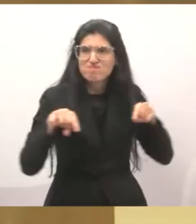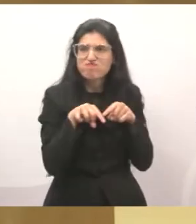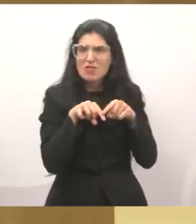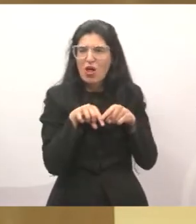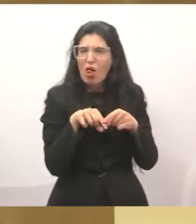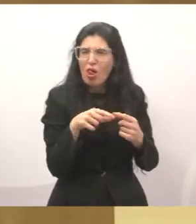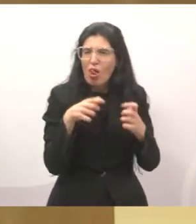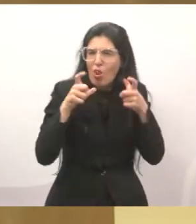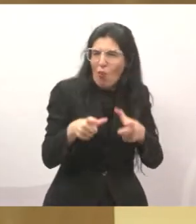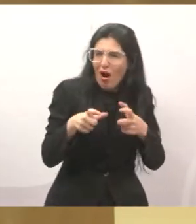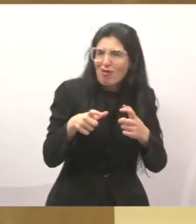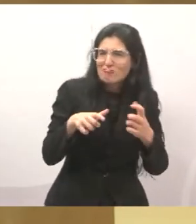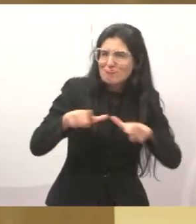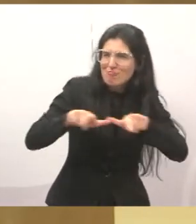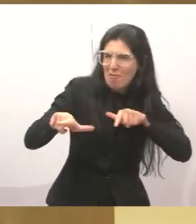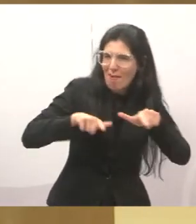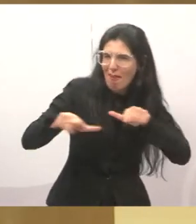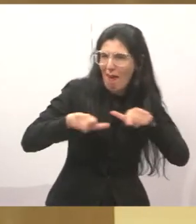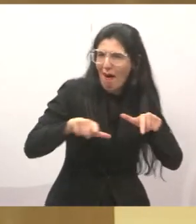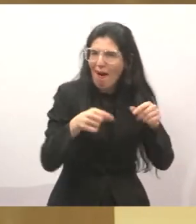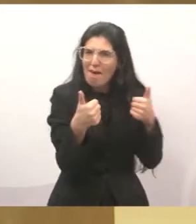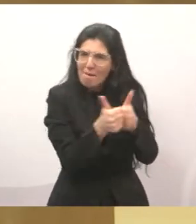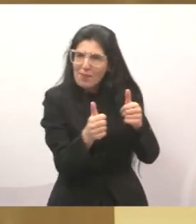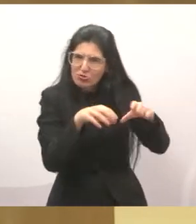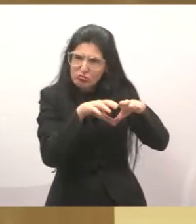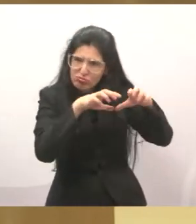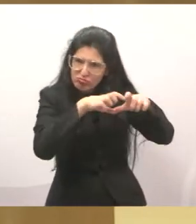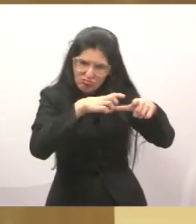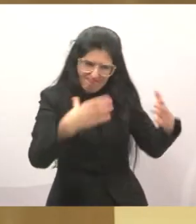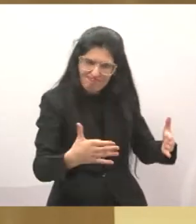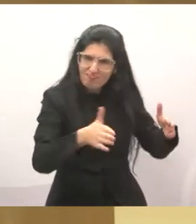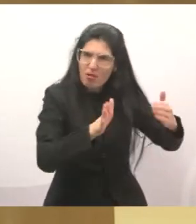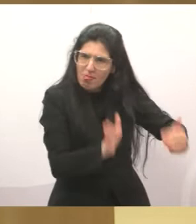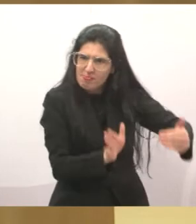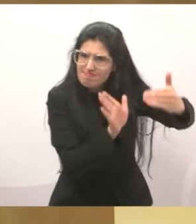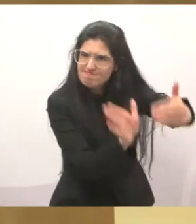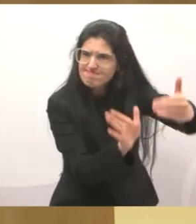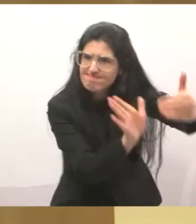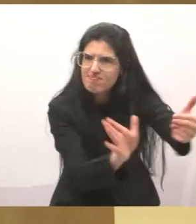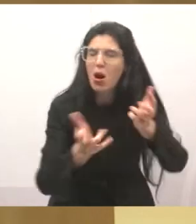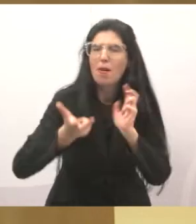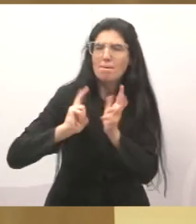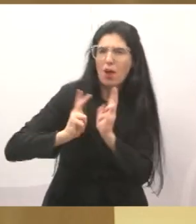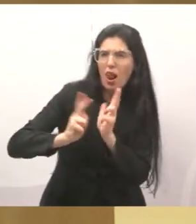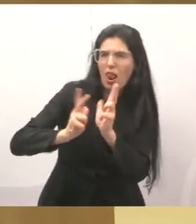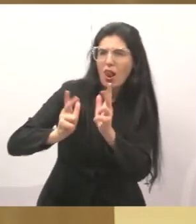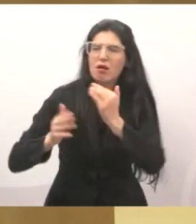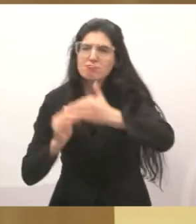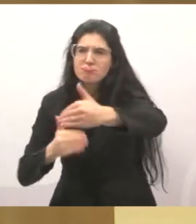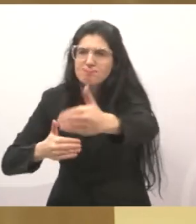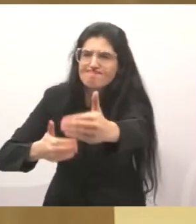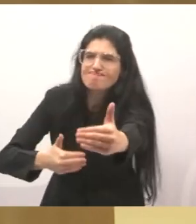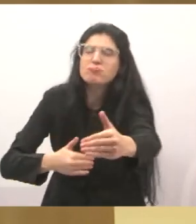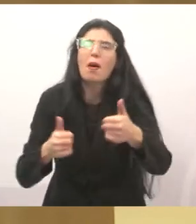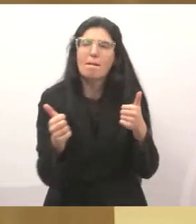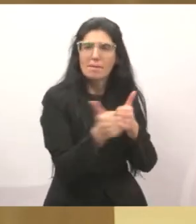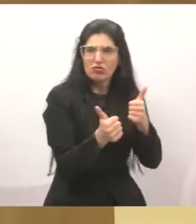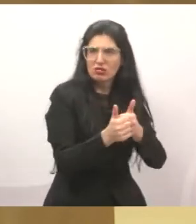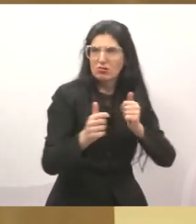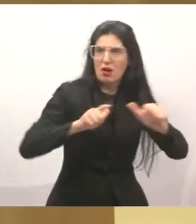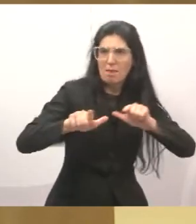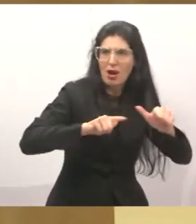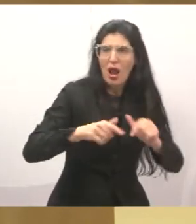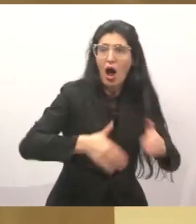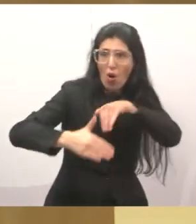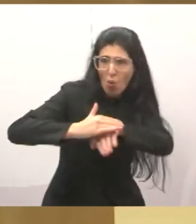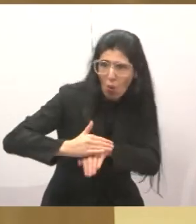seu local de conversas, de negociações. Depois o cara, quando chega no final da tarde, tem que